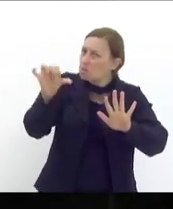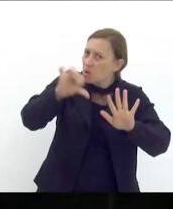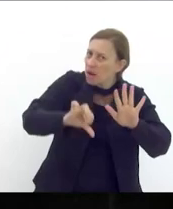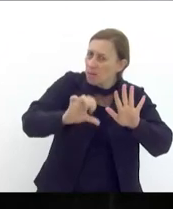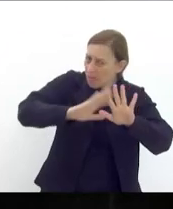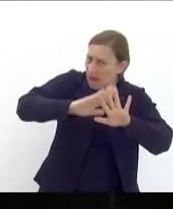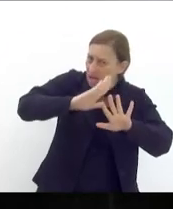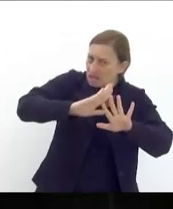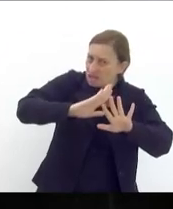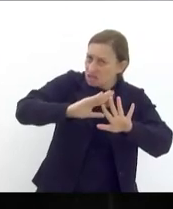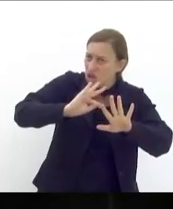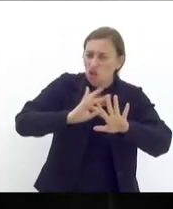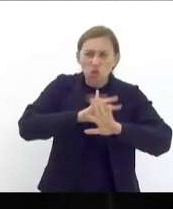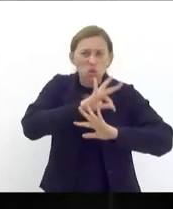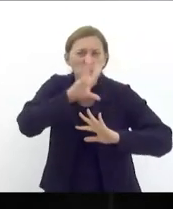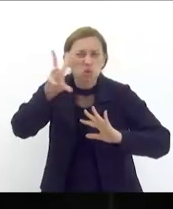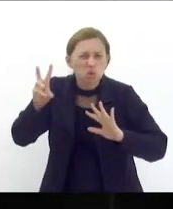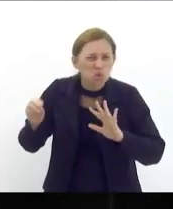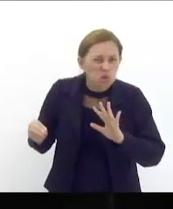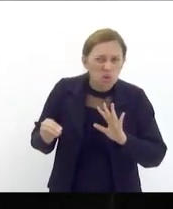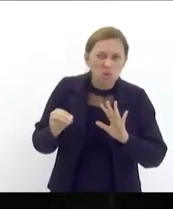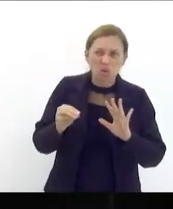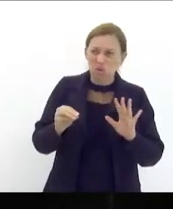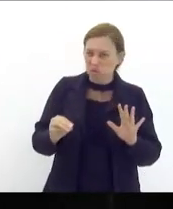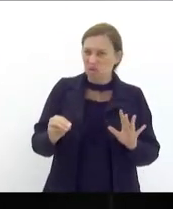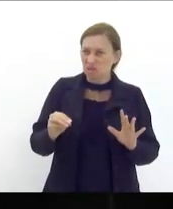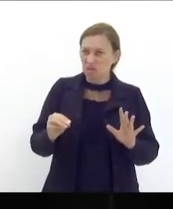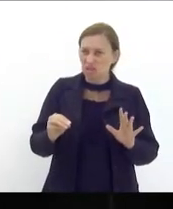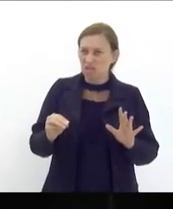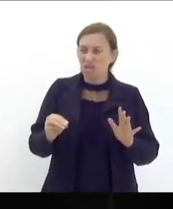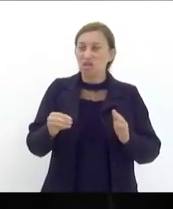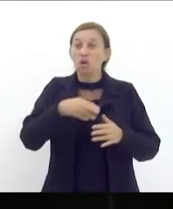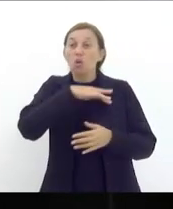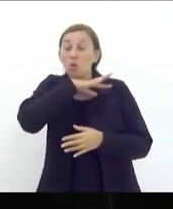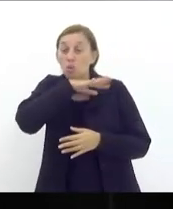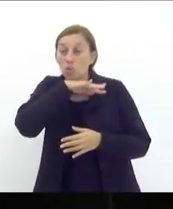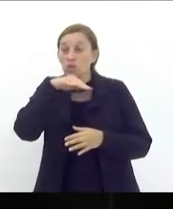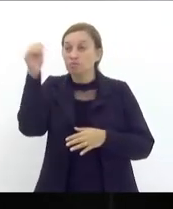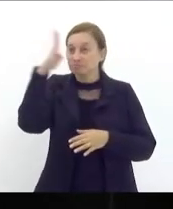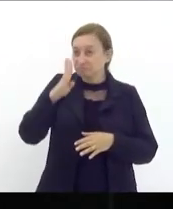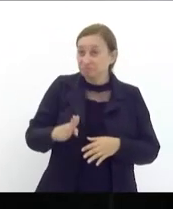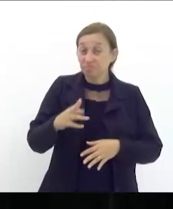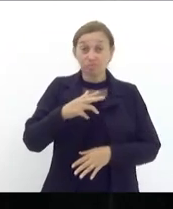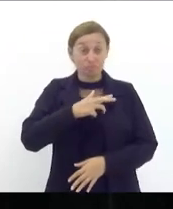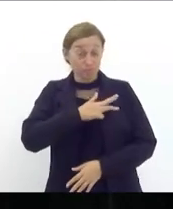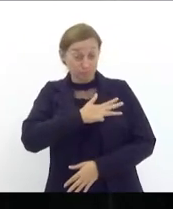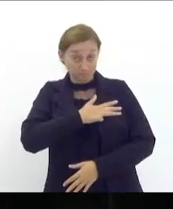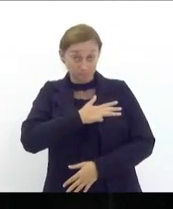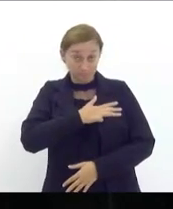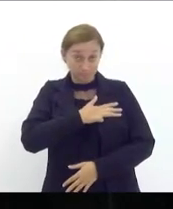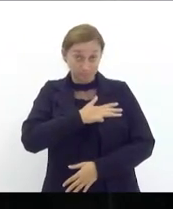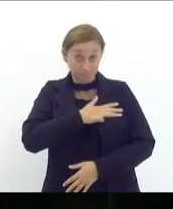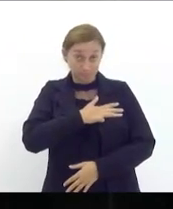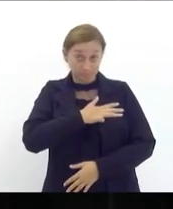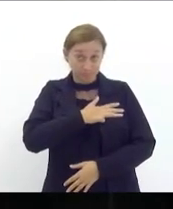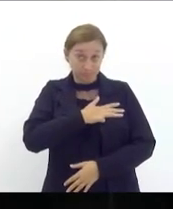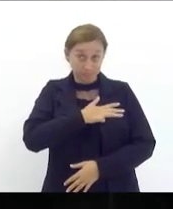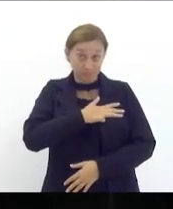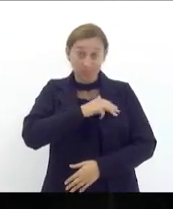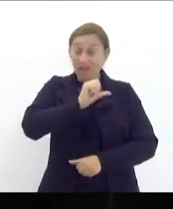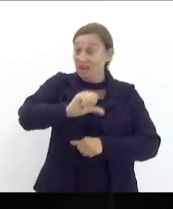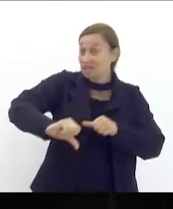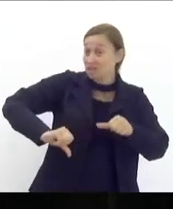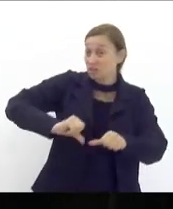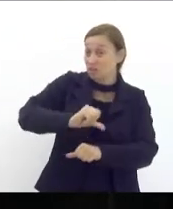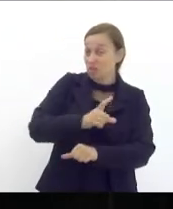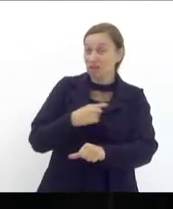todas as mazelas existentes no Brasil o Lula ainda está nos transformando